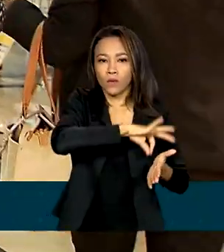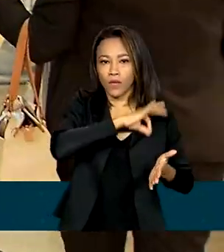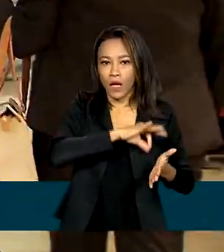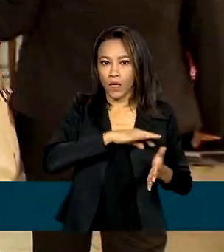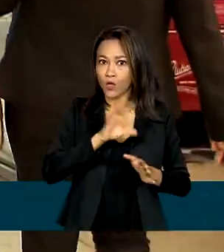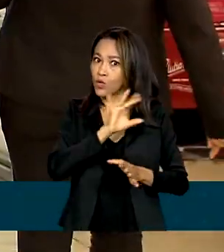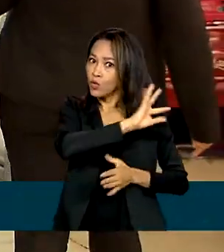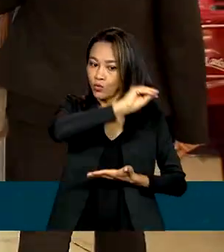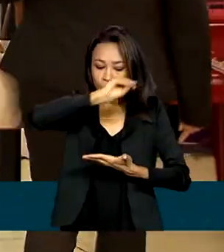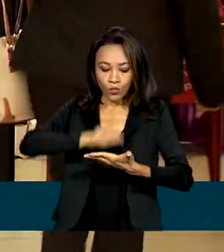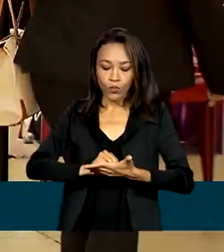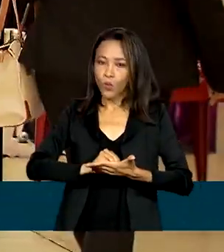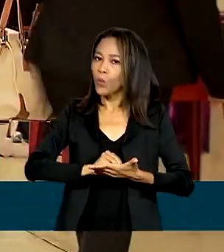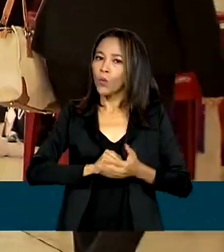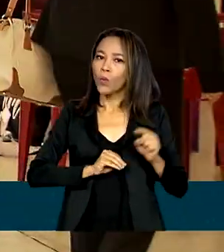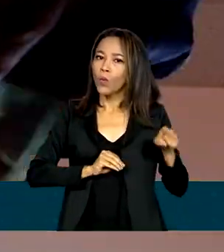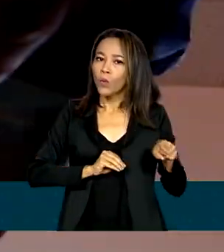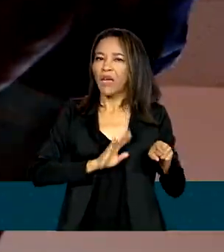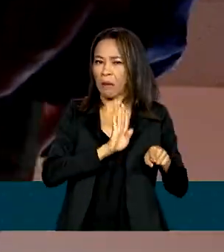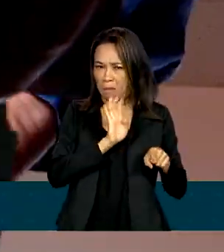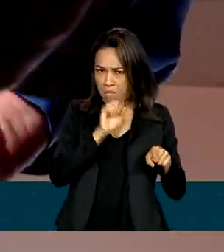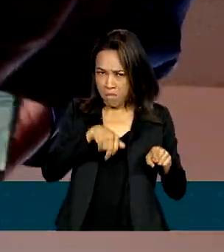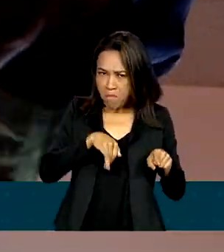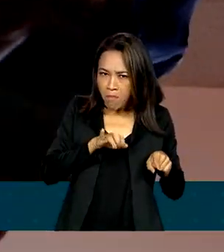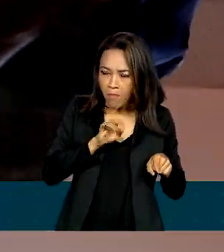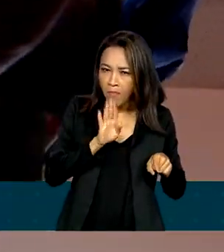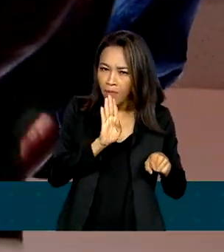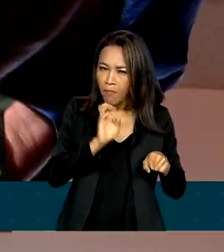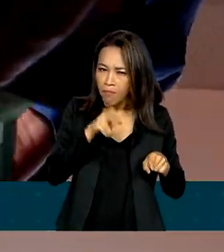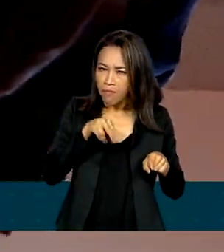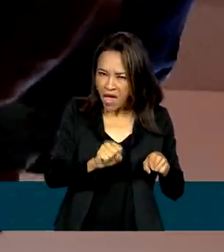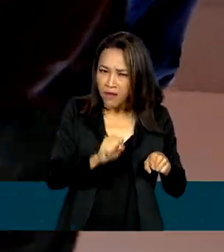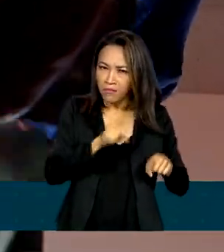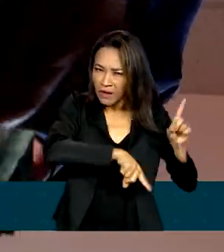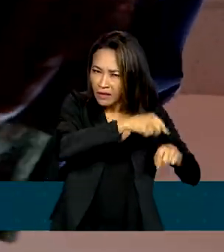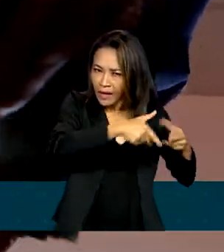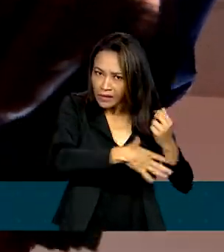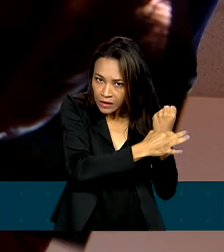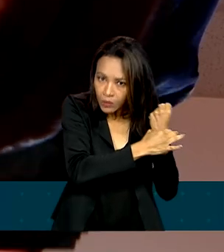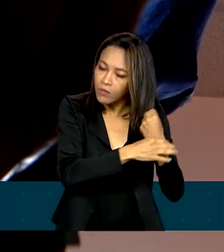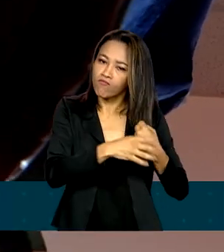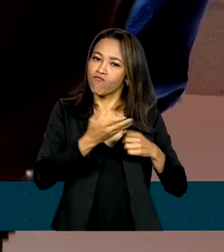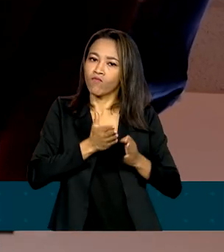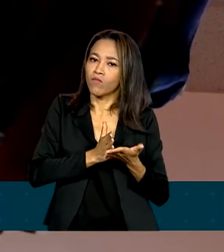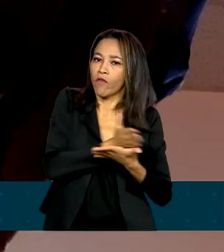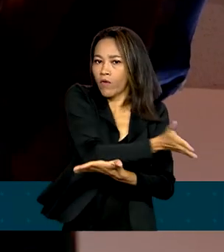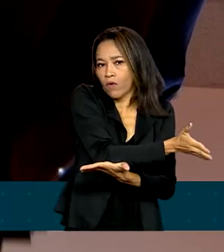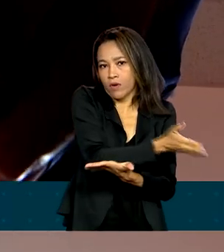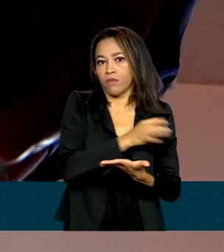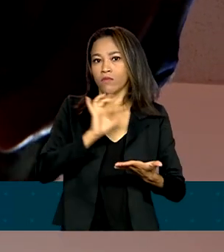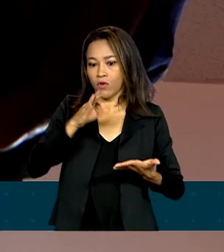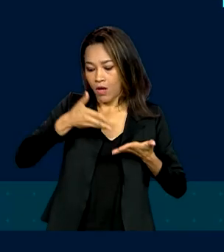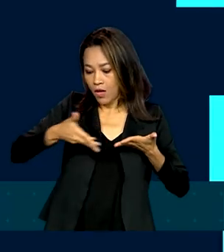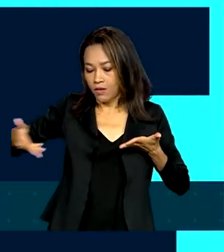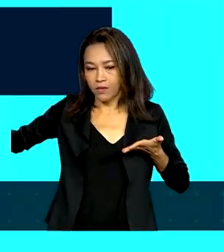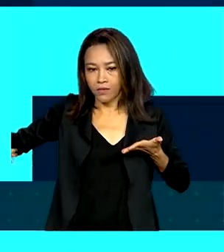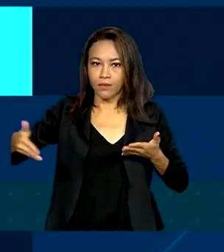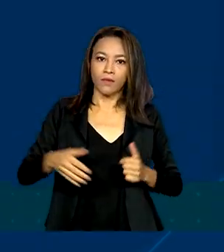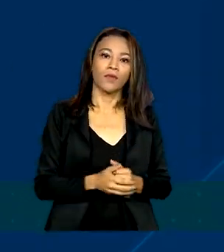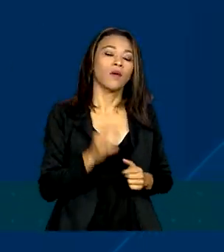as que possuem como garantia bens. As negociações podem ser feitas diretamente com um banco ou financeira.